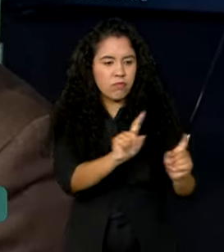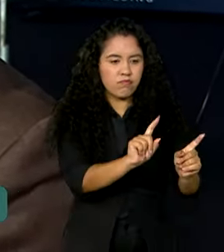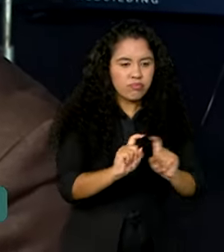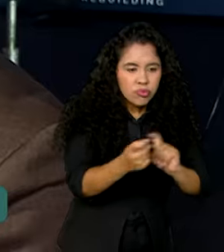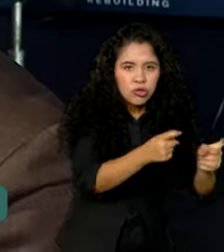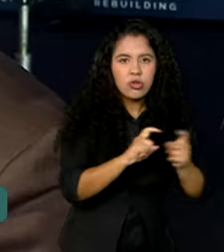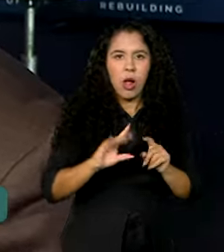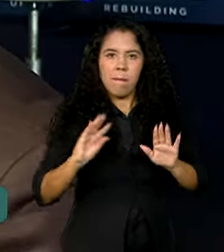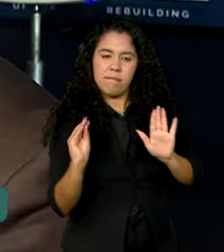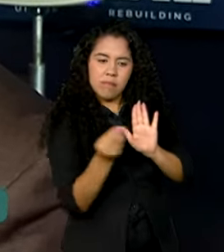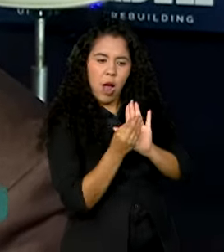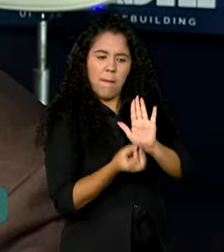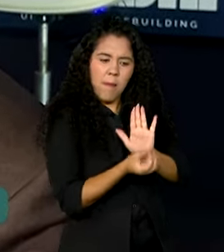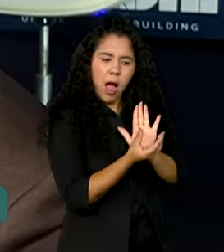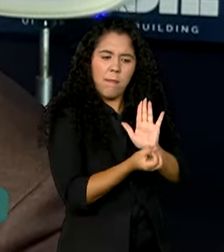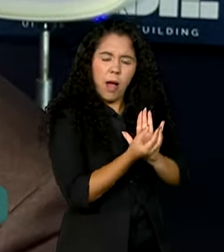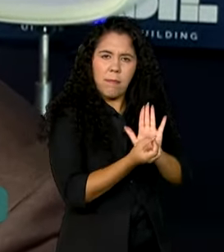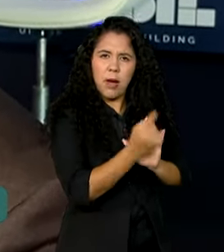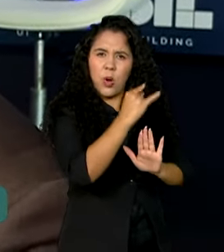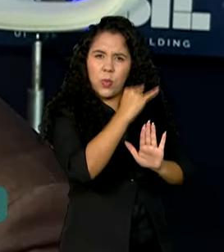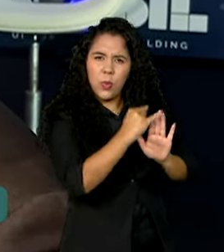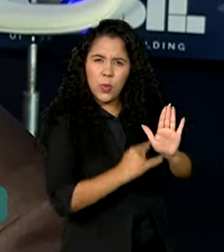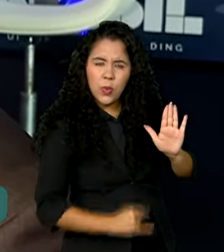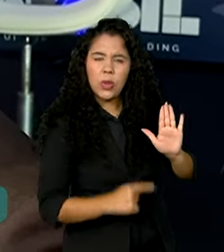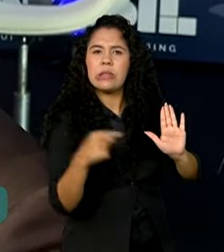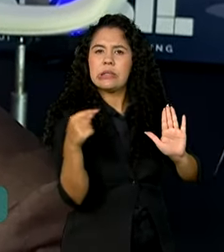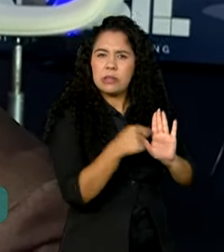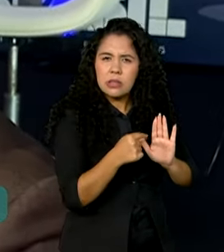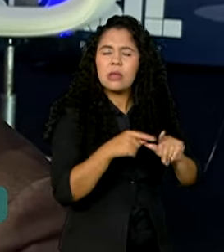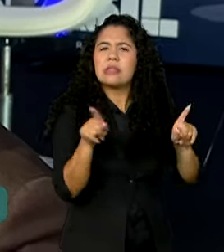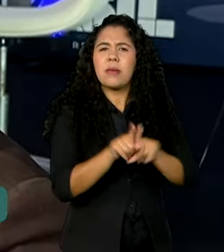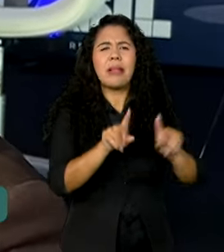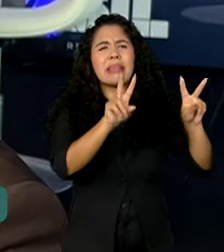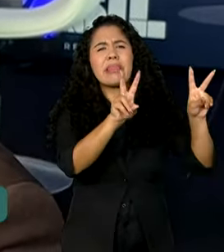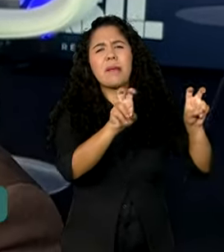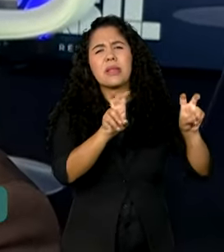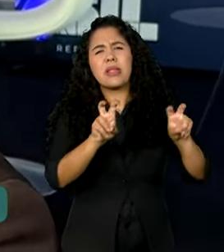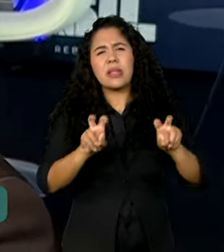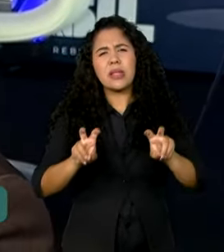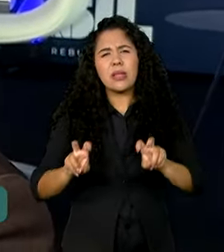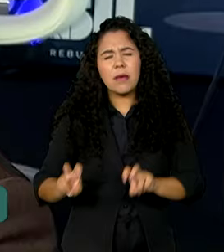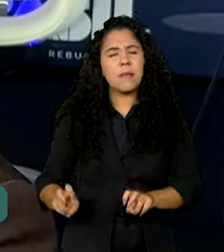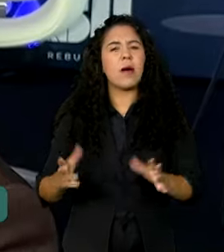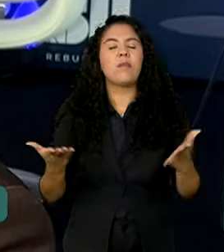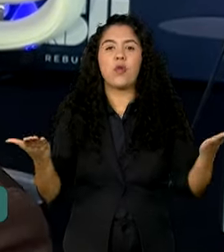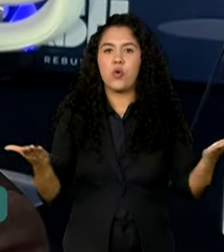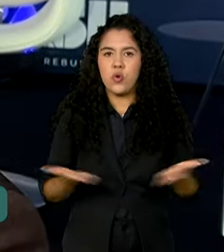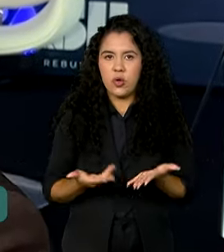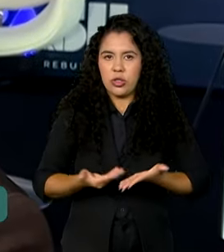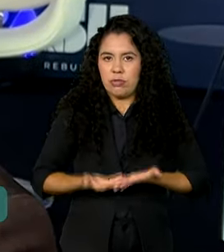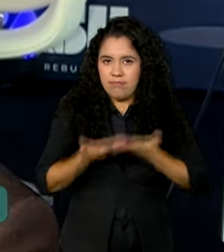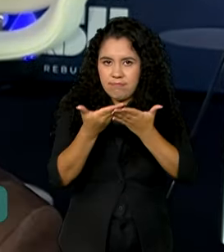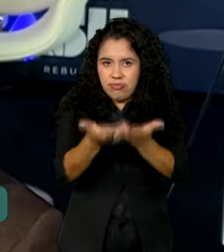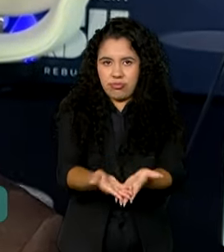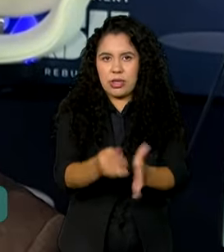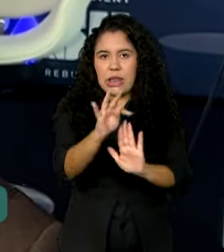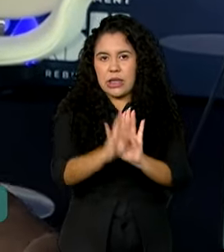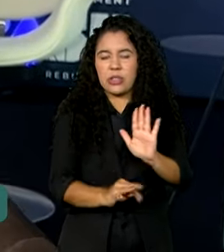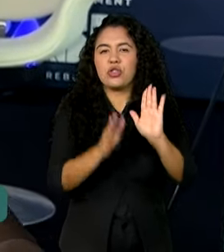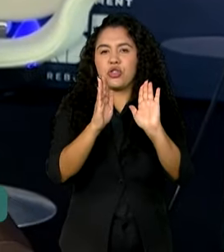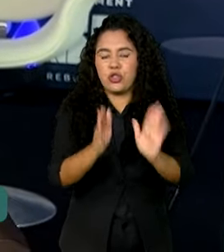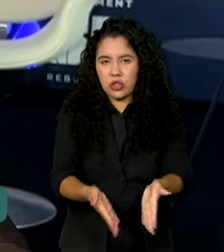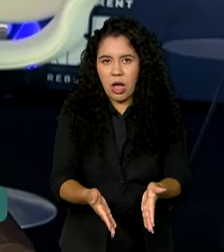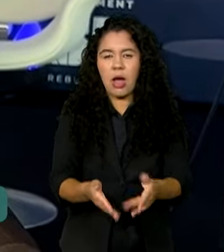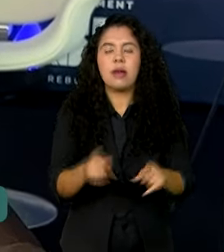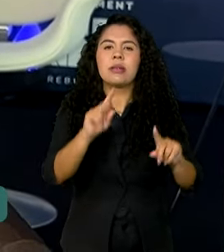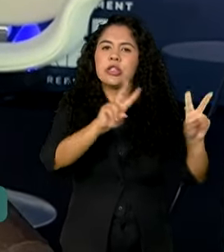onde foram amplamente discutidos todos os temas que nós entregamos hoje, no nosso texto, que vai desde a